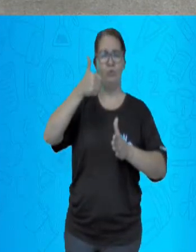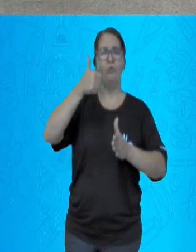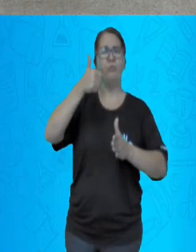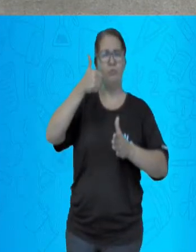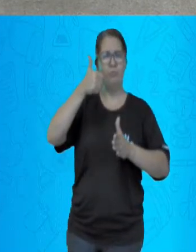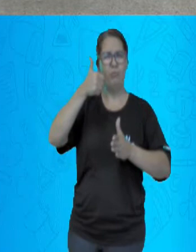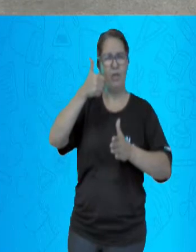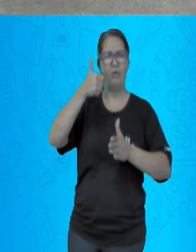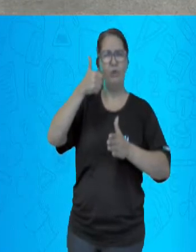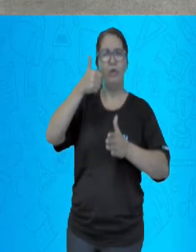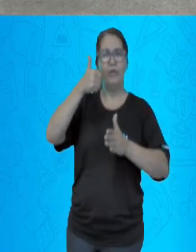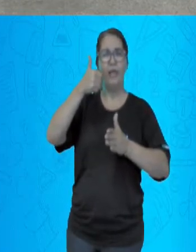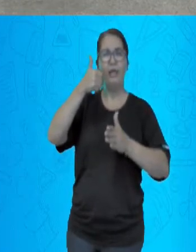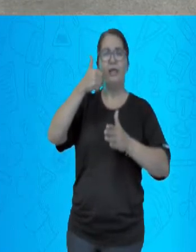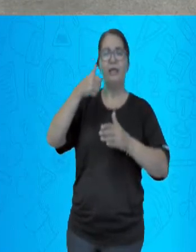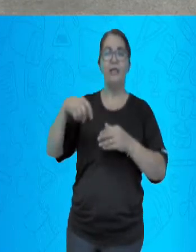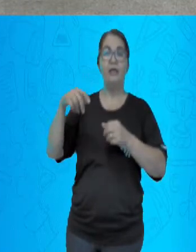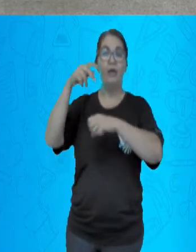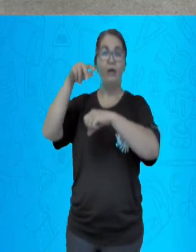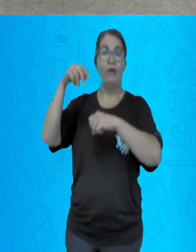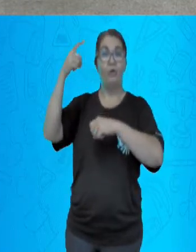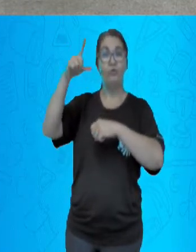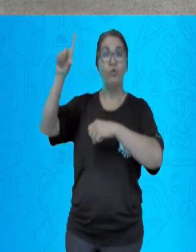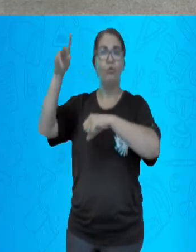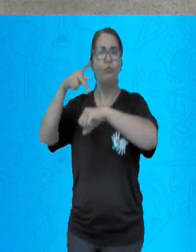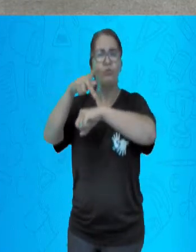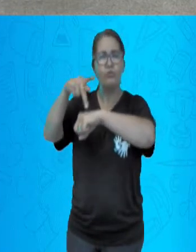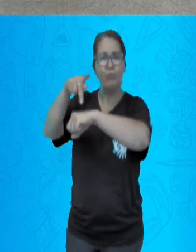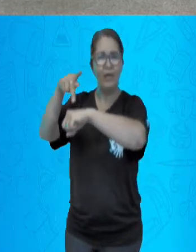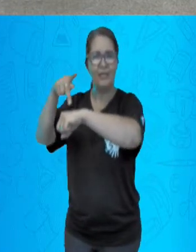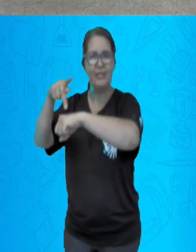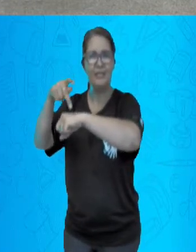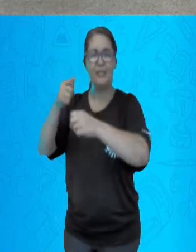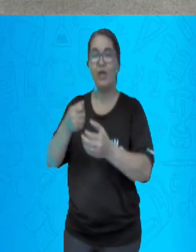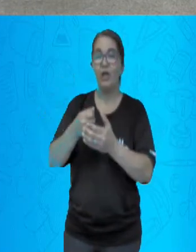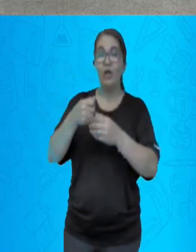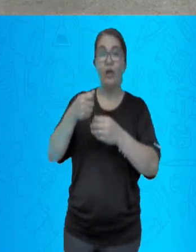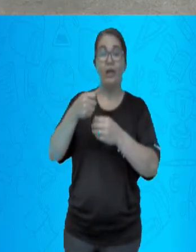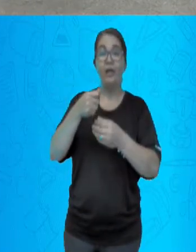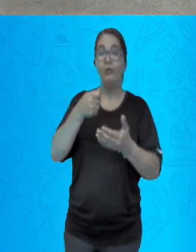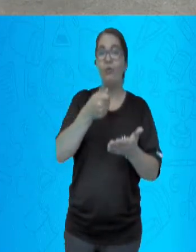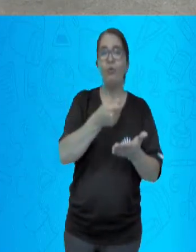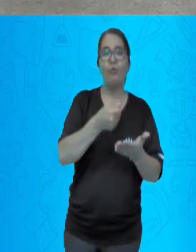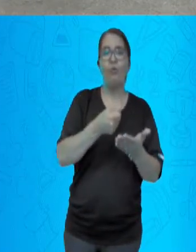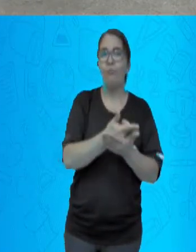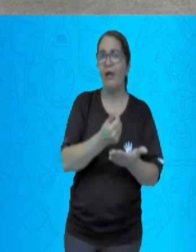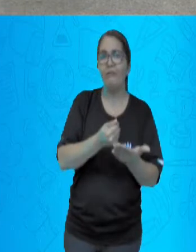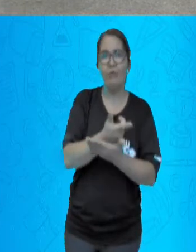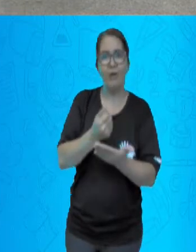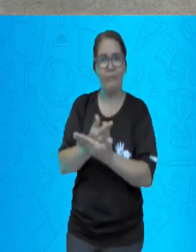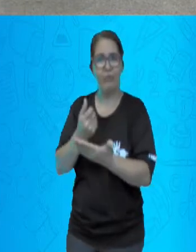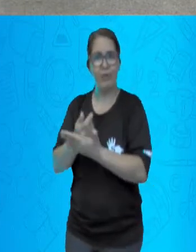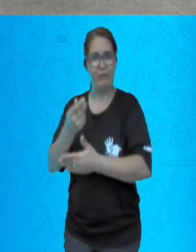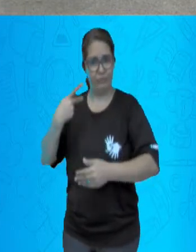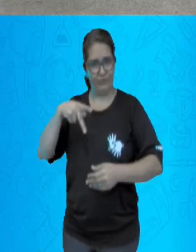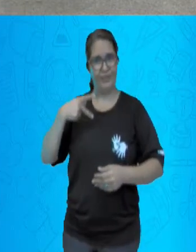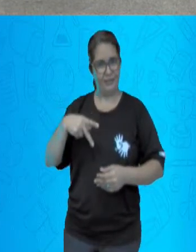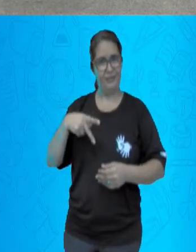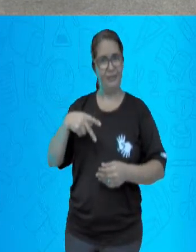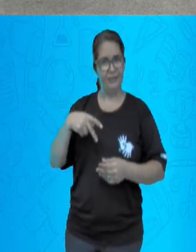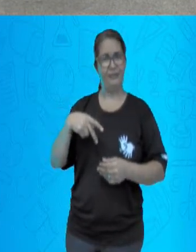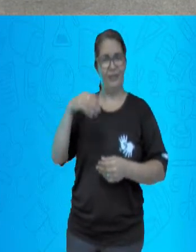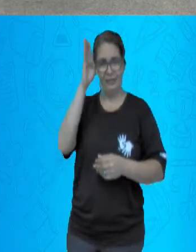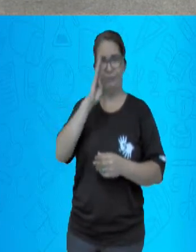café não poderia ser desvalorizado no mercado internacional. Então, por vezes, o governo